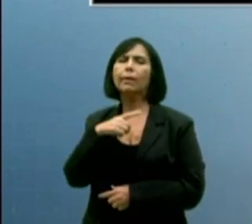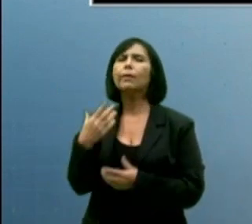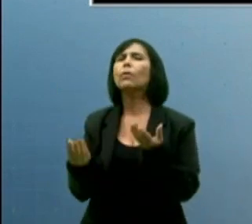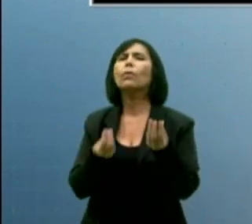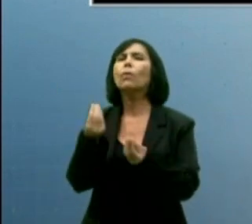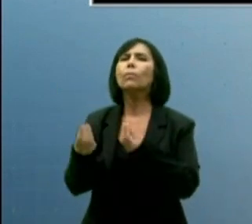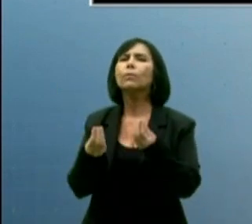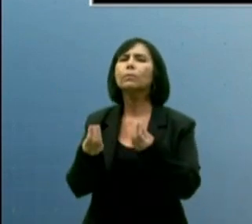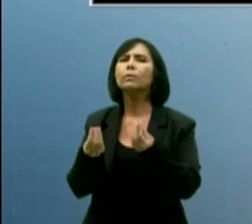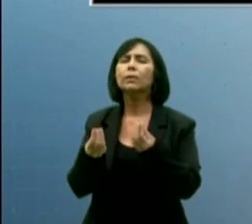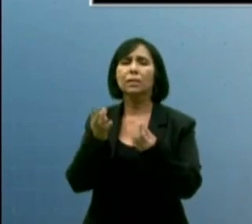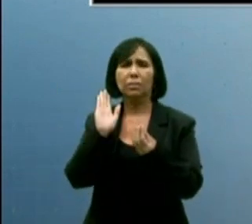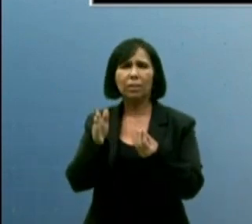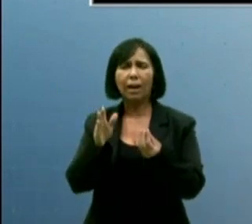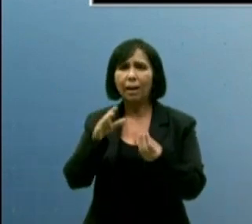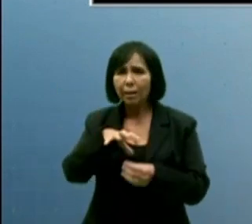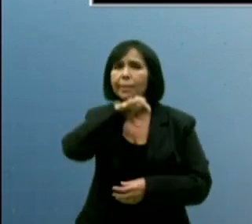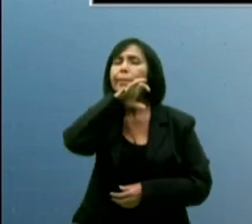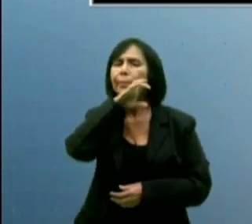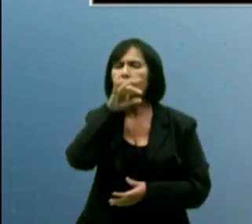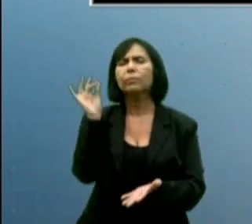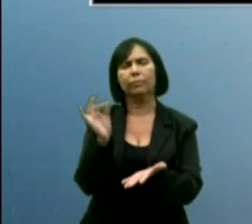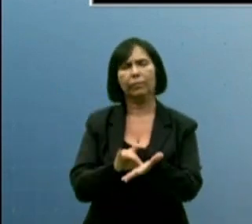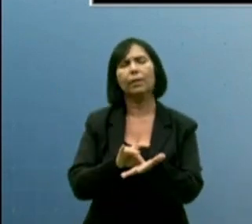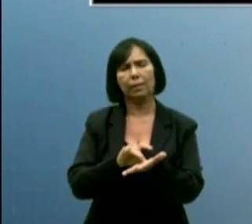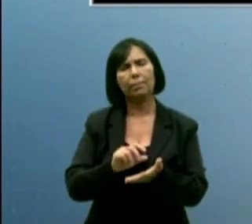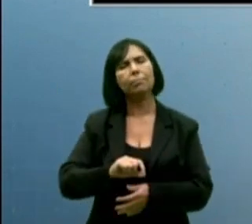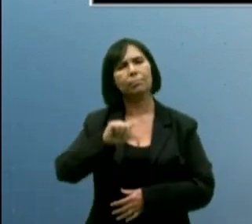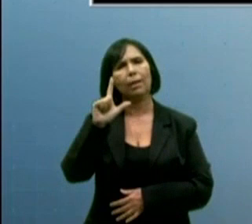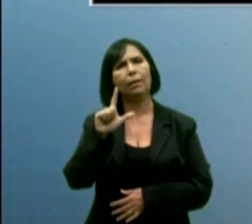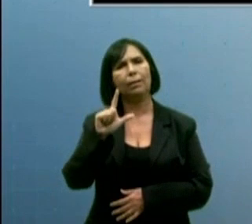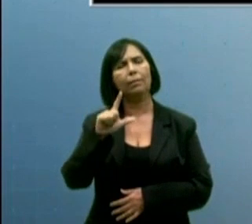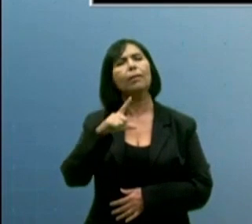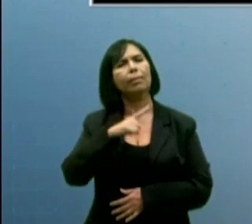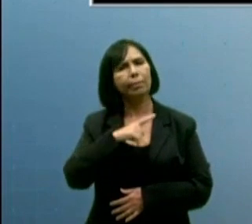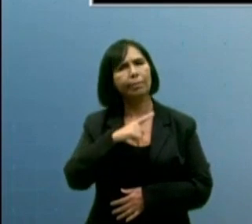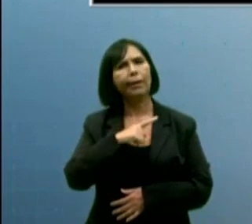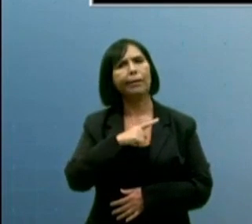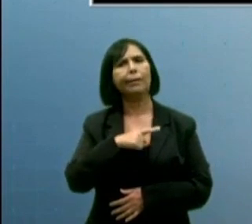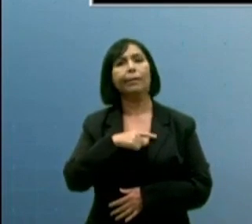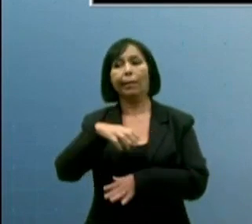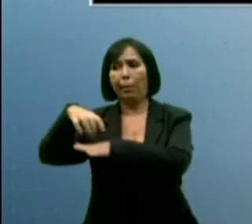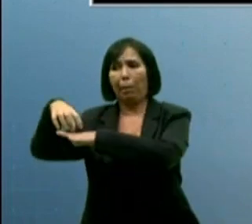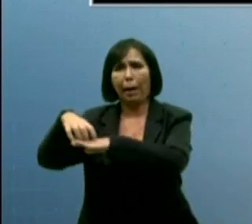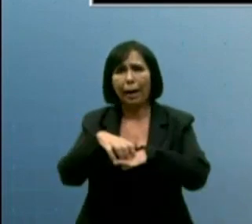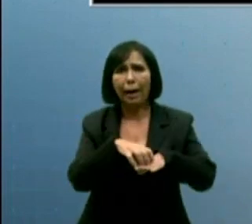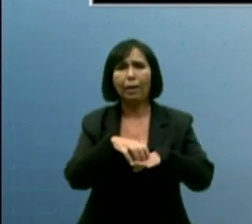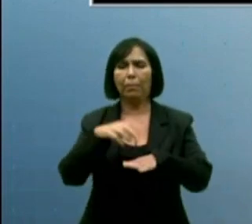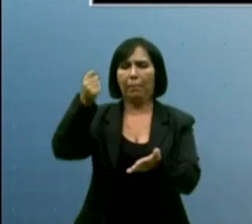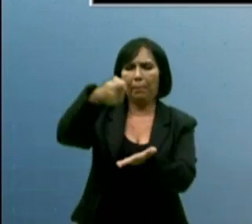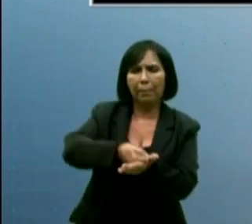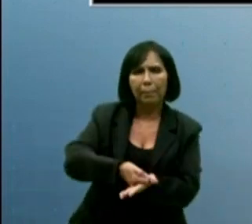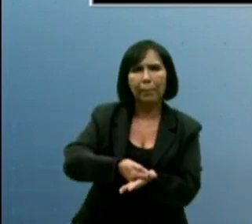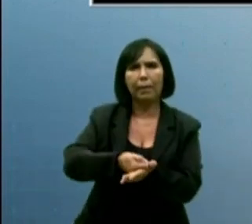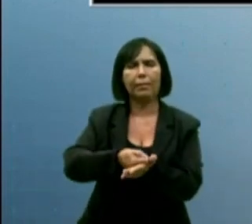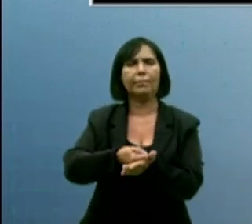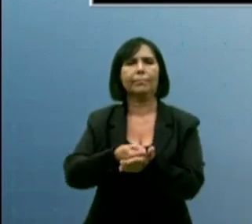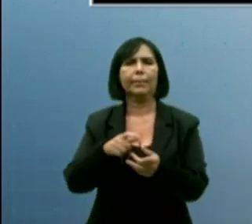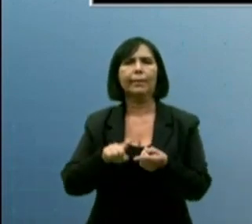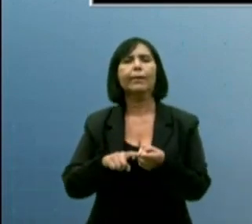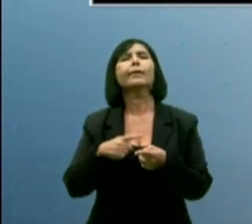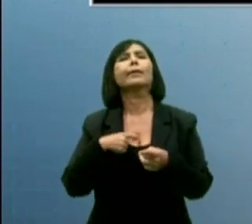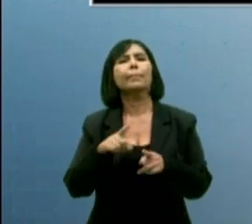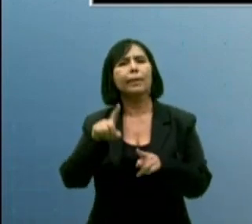do incentivo fiscal, cobra mais imposto? Sim. Tem o ICMS do frete, cobra mais imposto? Sim. Conversei com o dono de um